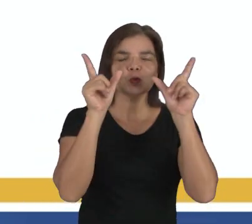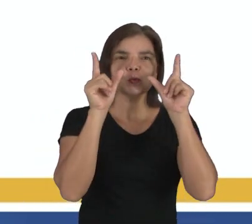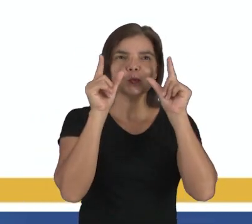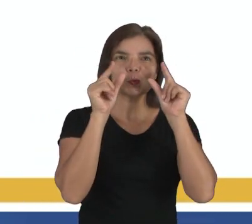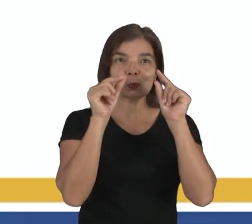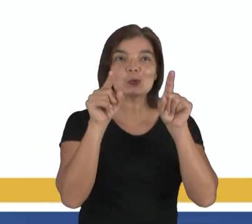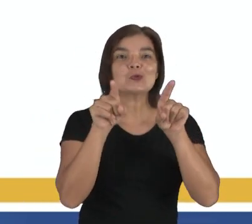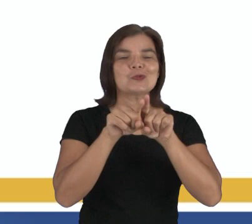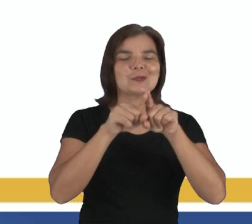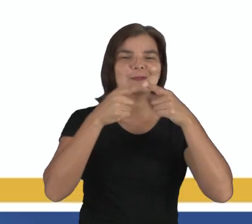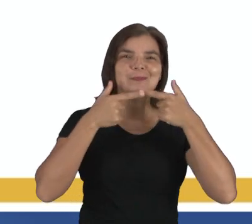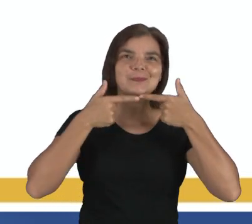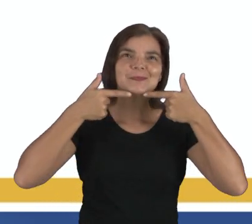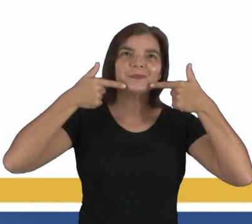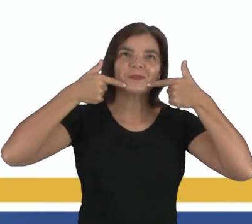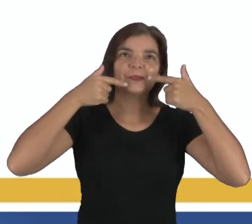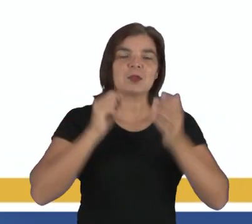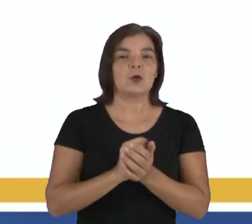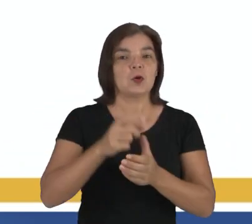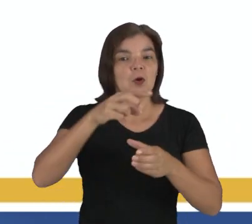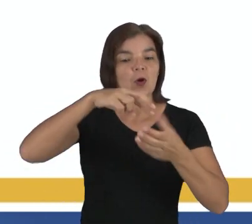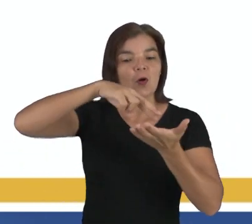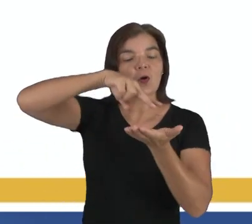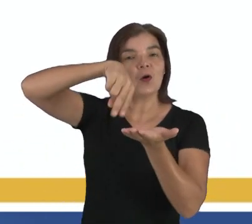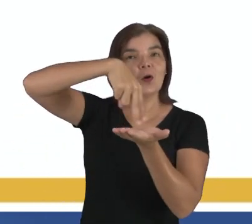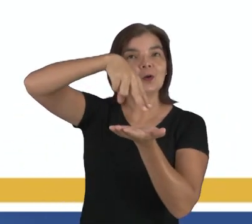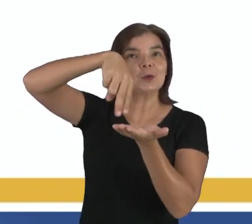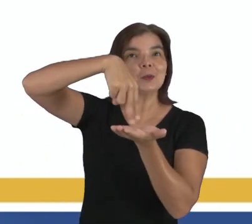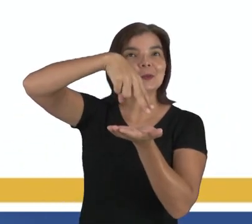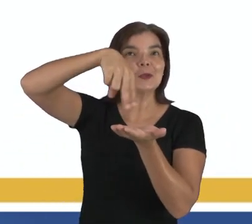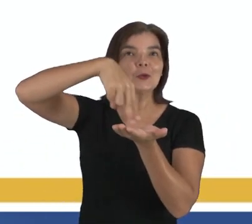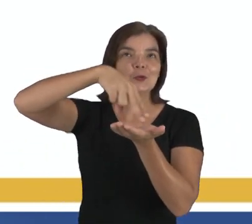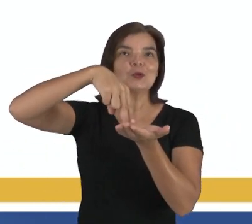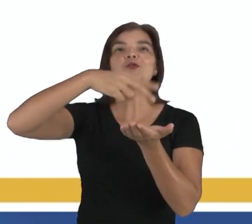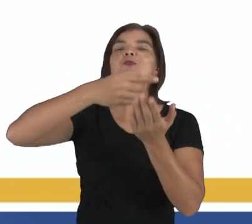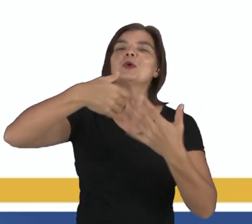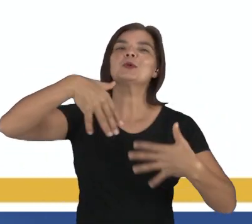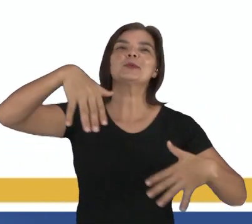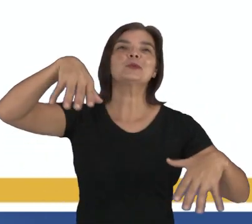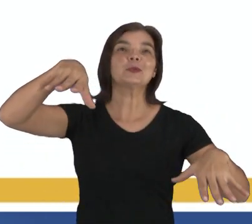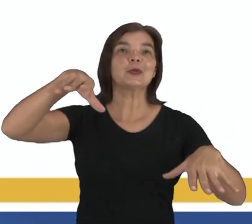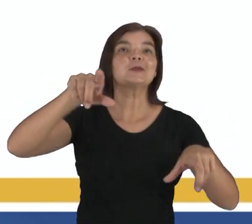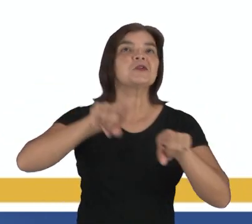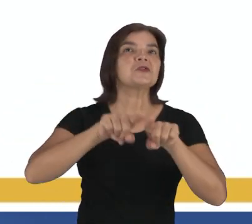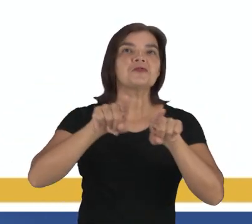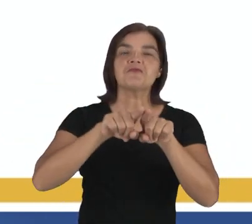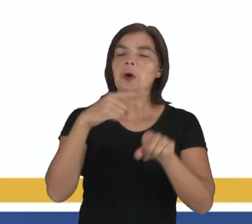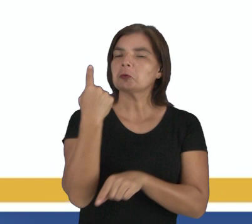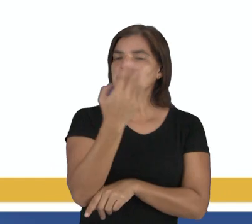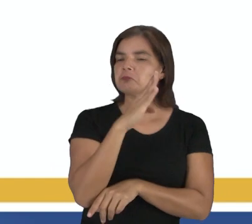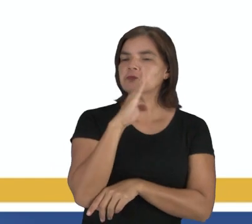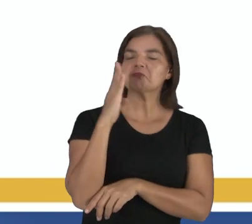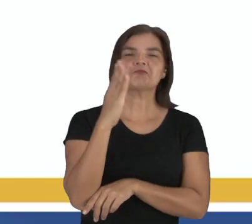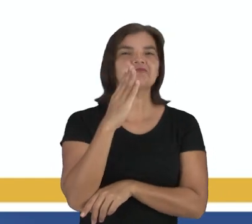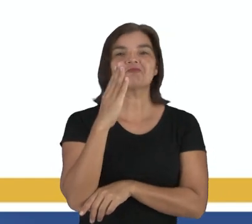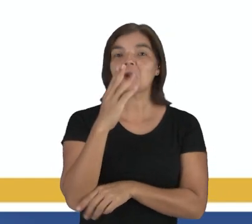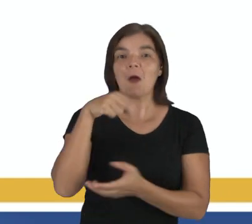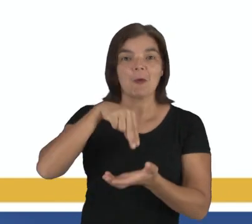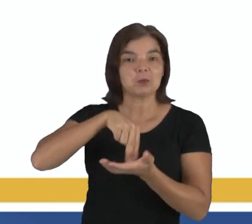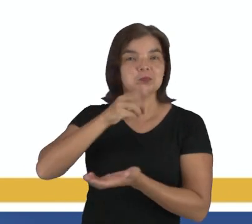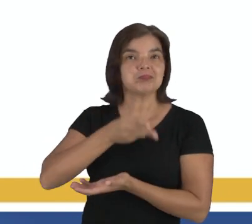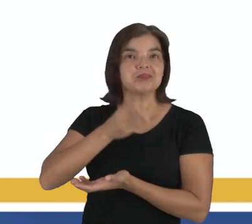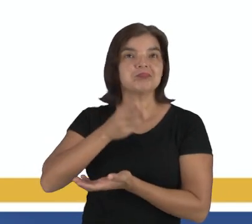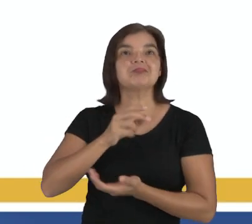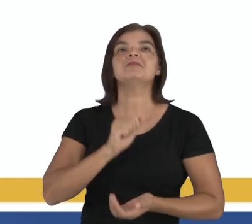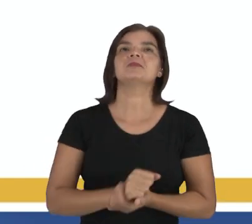mas fecha os olhos e sorri. Roda, roda, roda com os bracinhos no ar e não fica tonta nem sai do